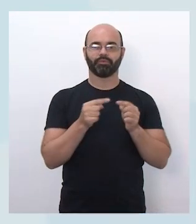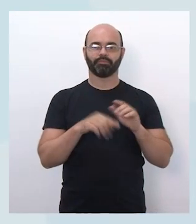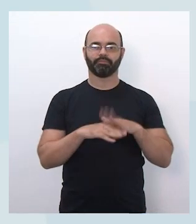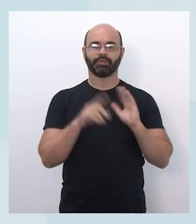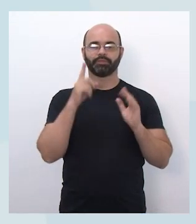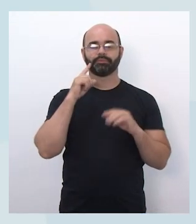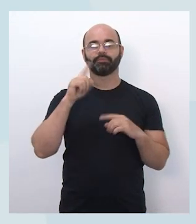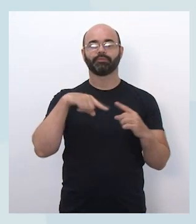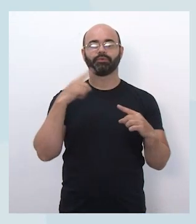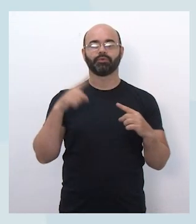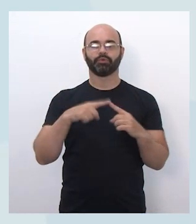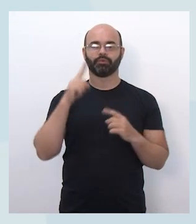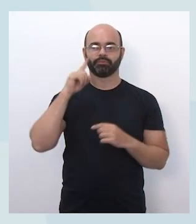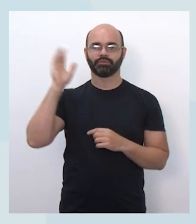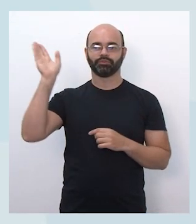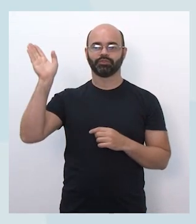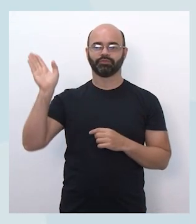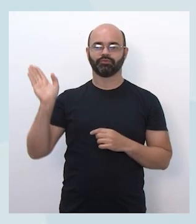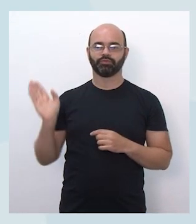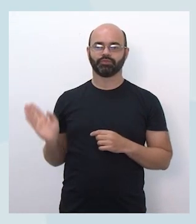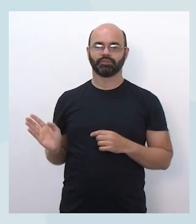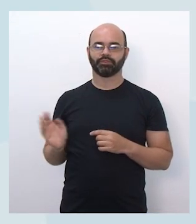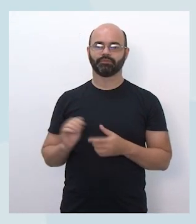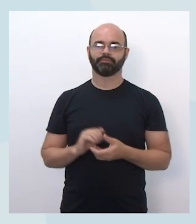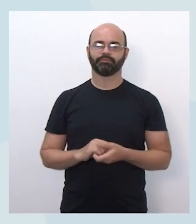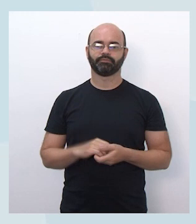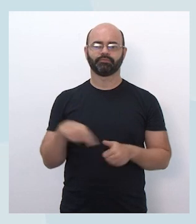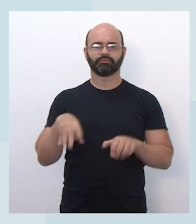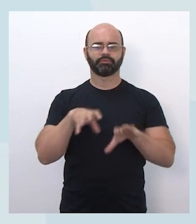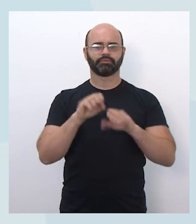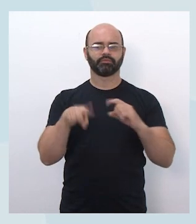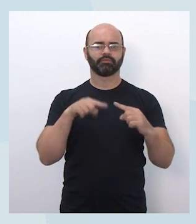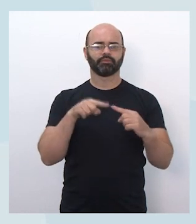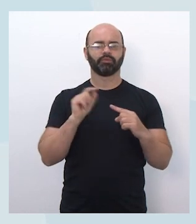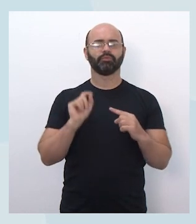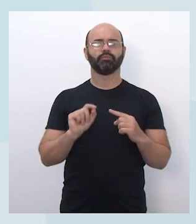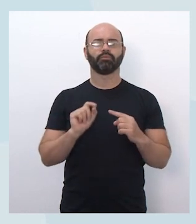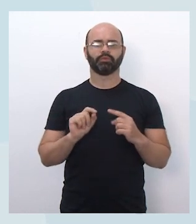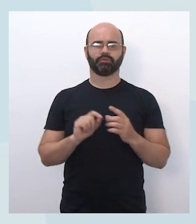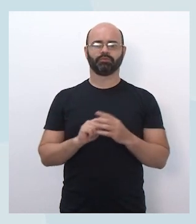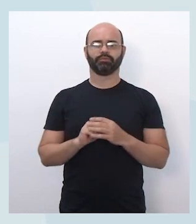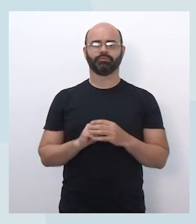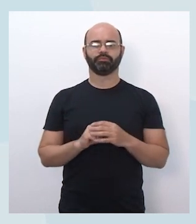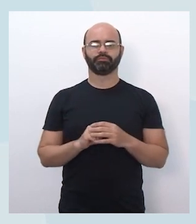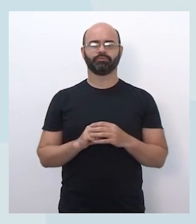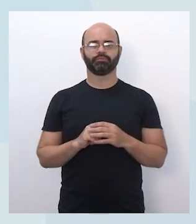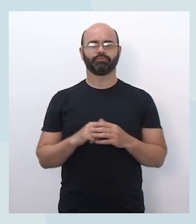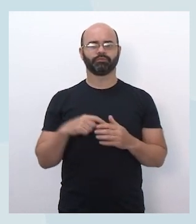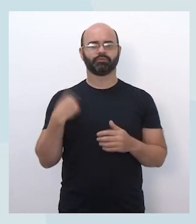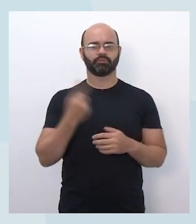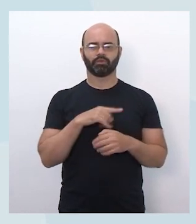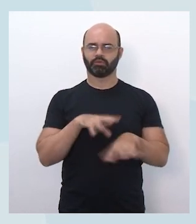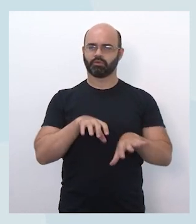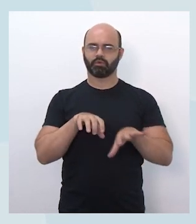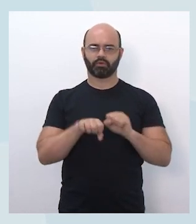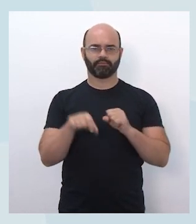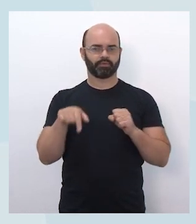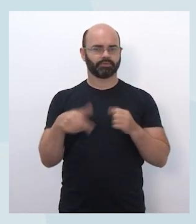objetivos da formação. A gente espera que até o final da formação,